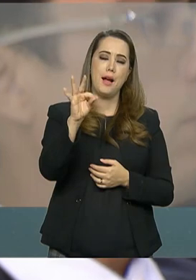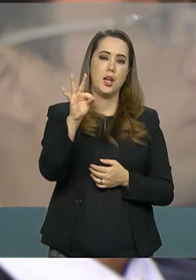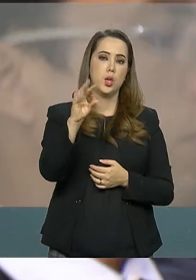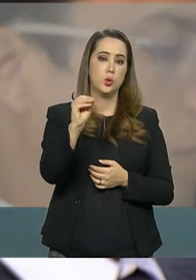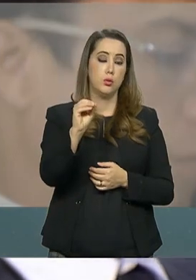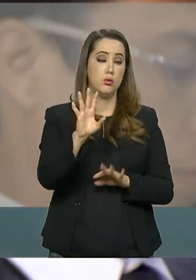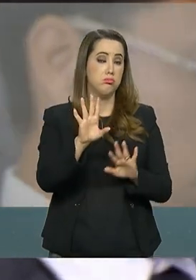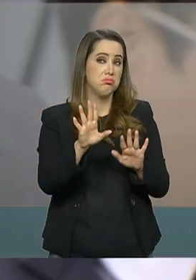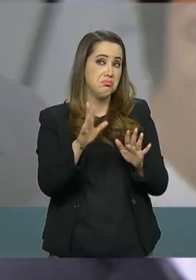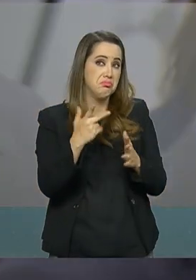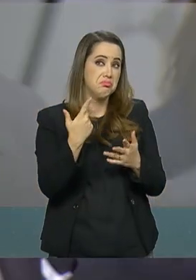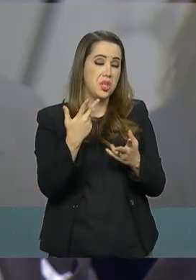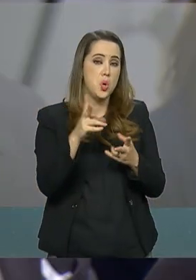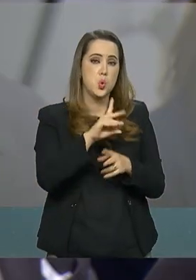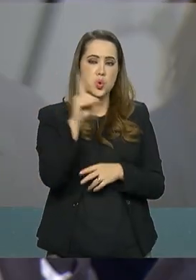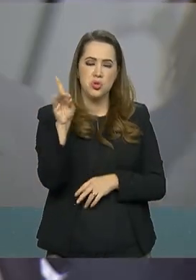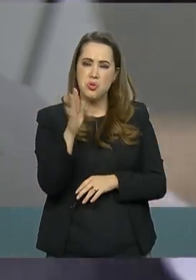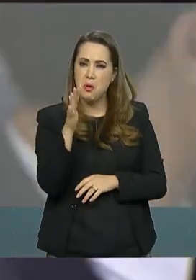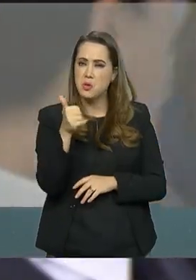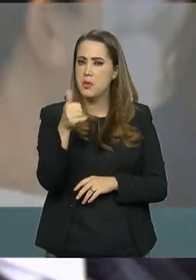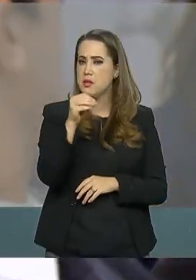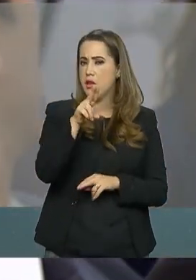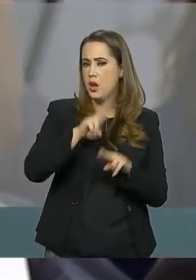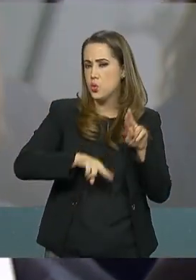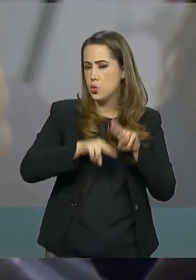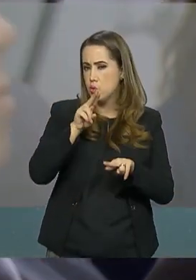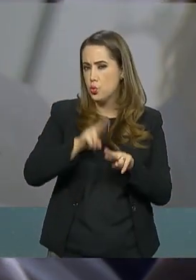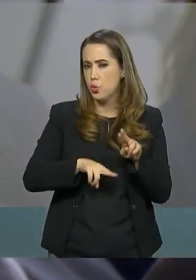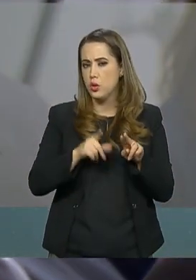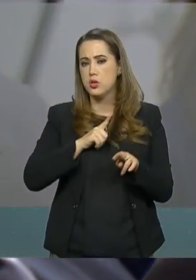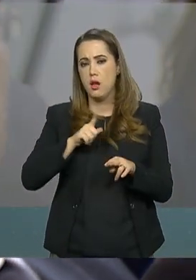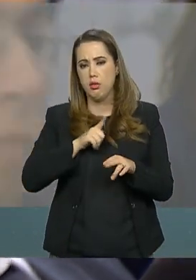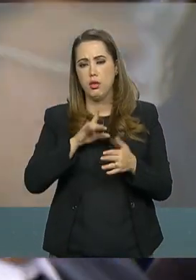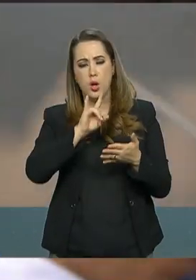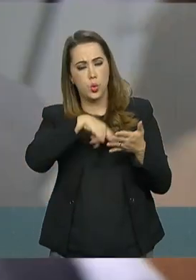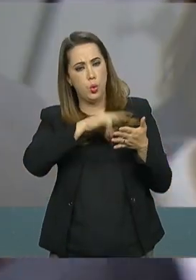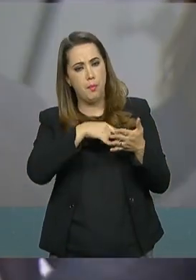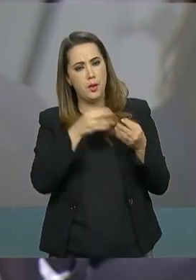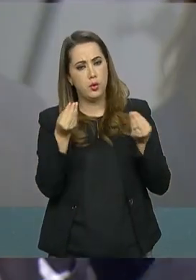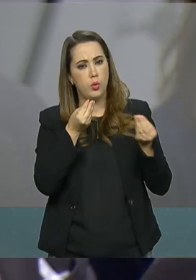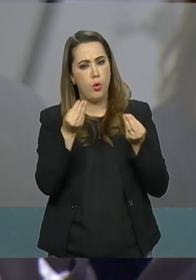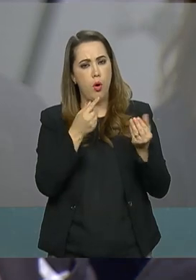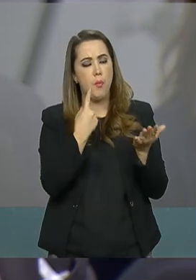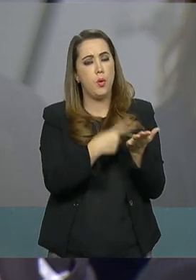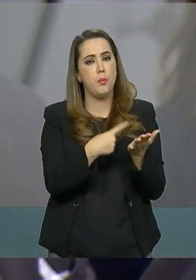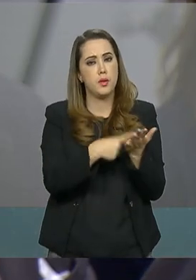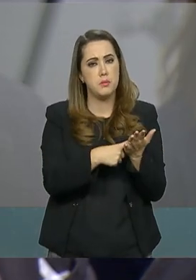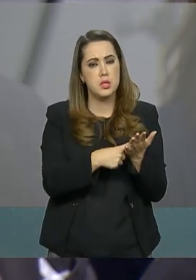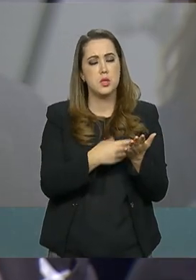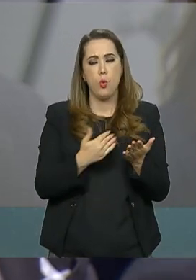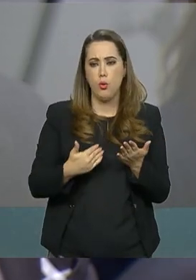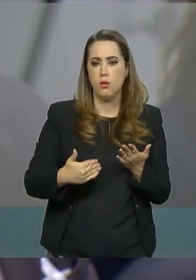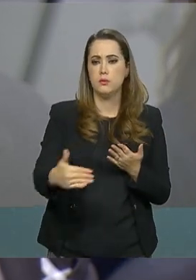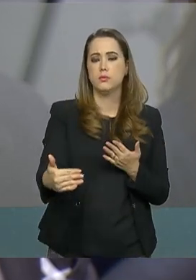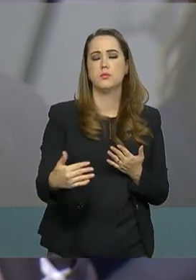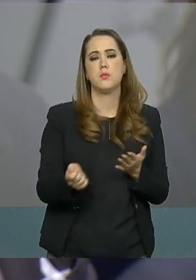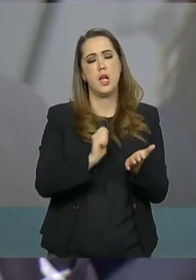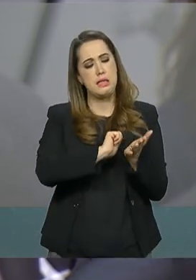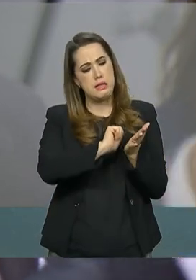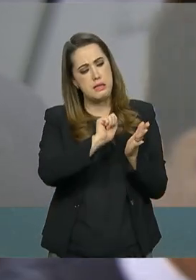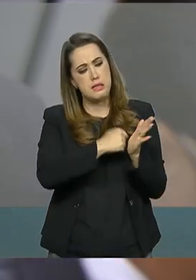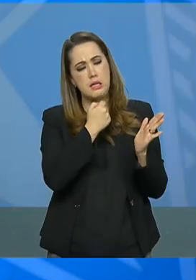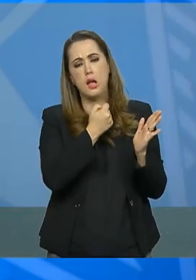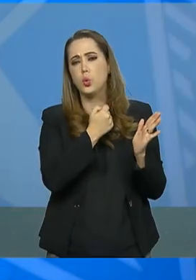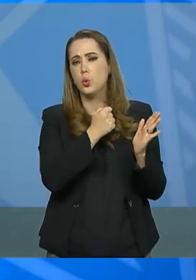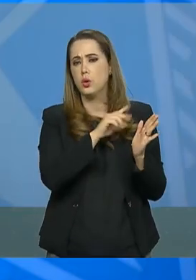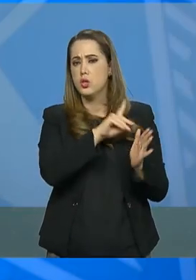dia 10 de junho, que esse pacto fosse assinado. Já tem uma previsão desse texto, compromisso se mantém uma assinatura para o dia 9?